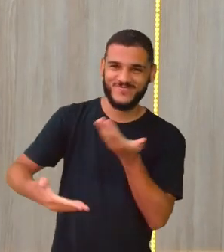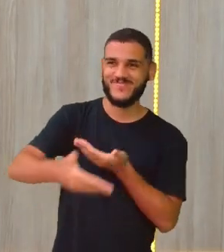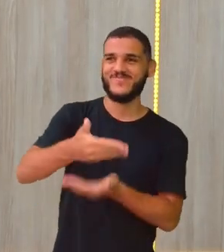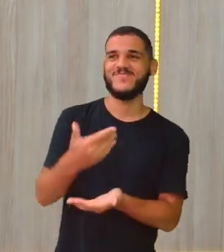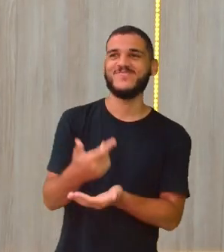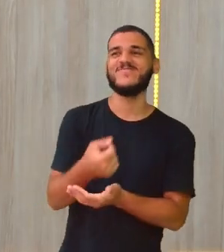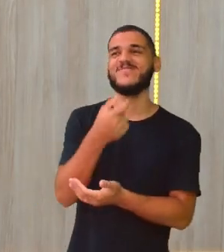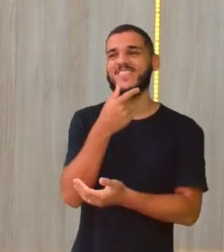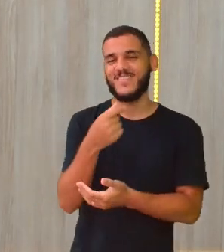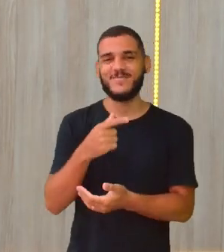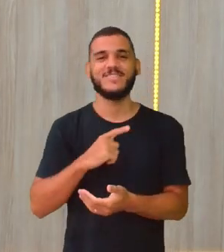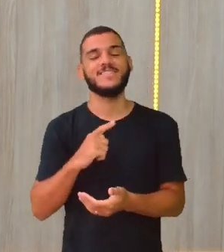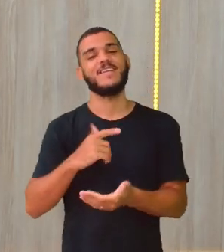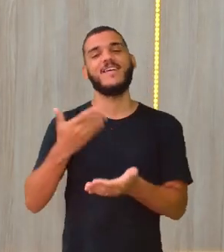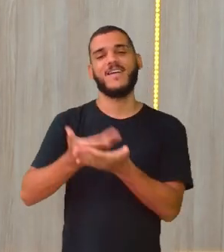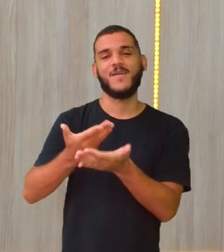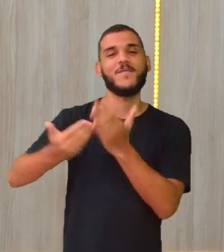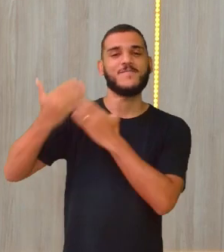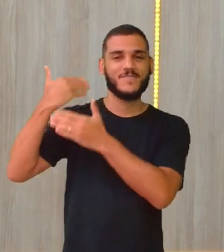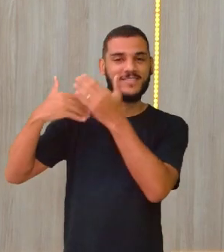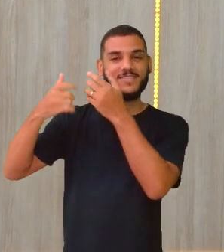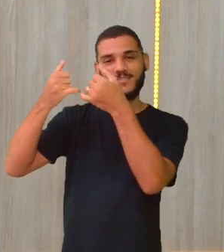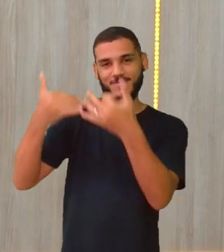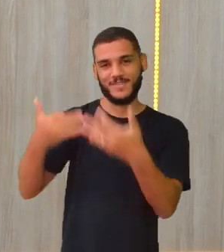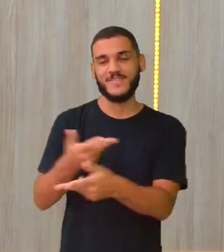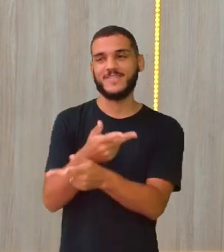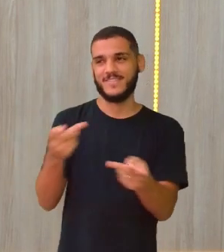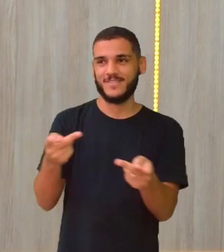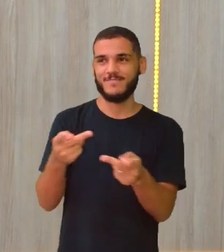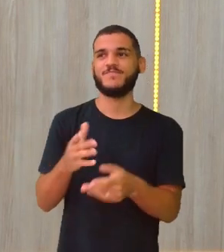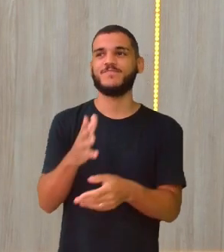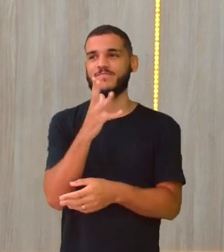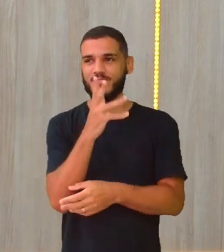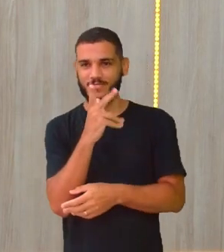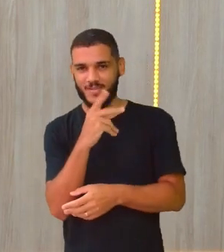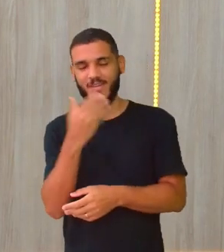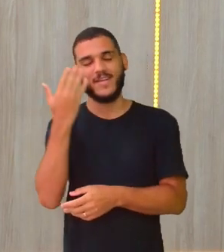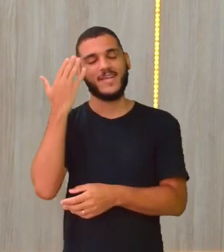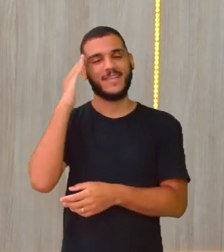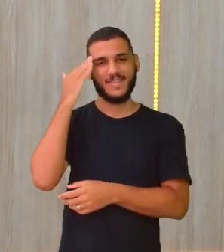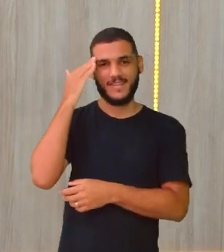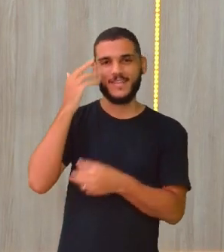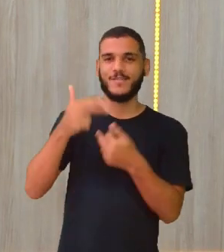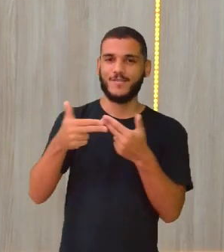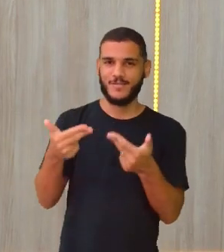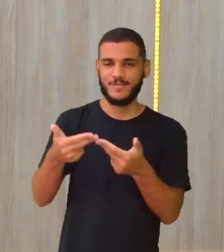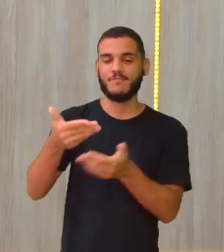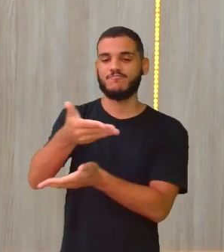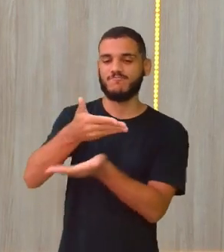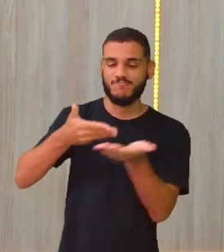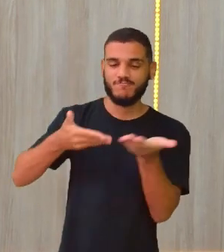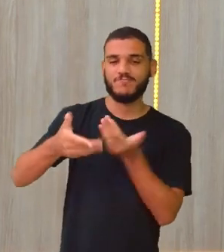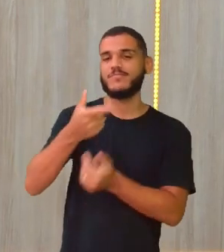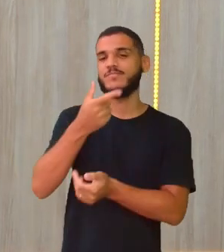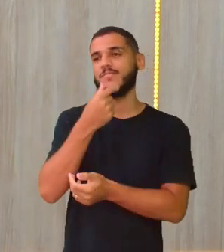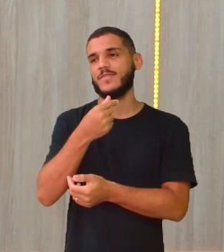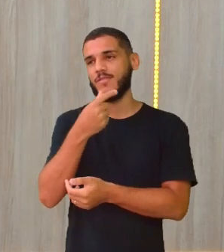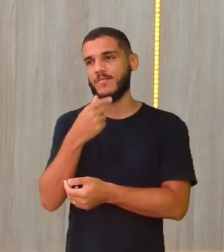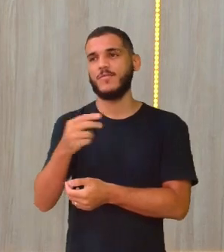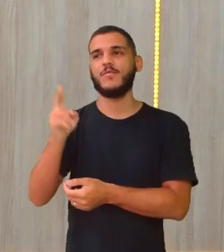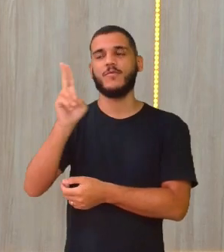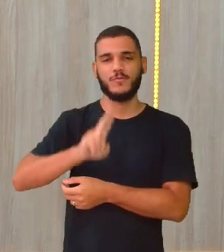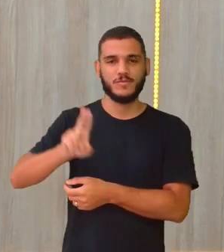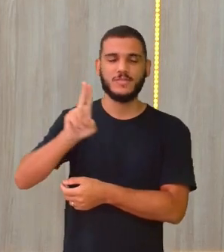a gente falou aqui em horas passadas, né? Vamos devagarzinho para a gente compreender esse negócio da interação do homem através do